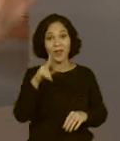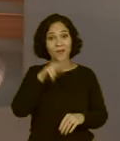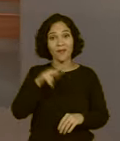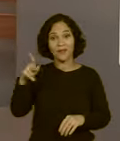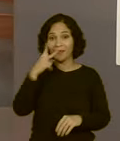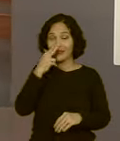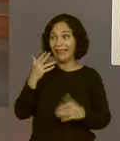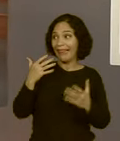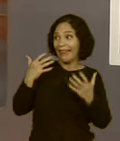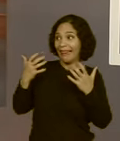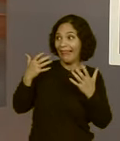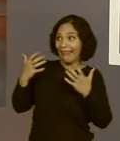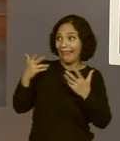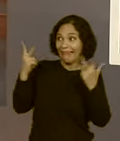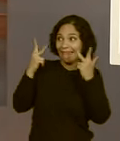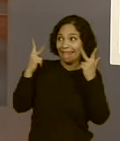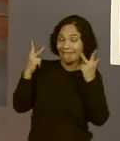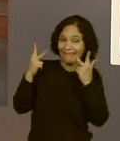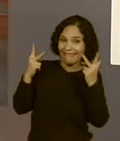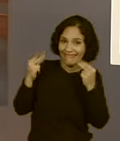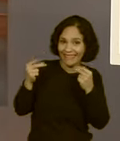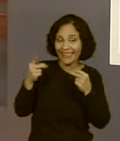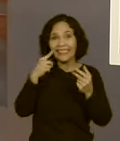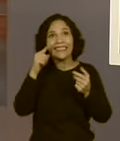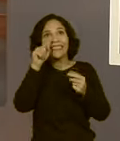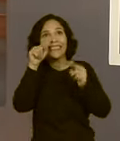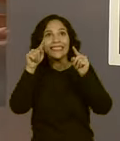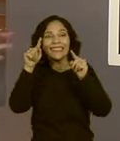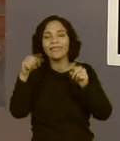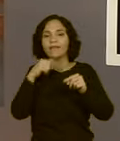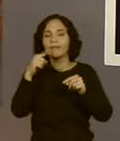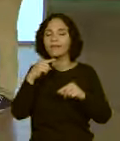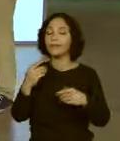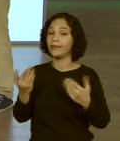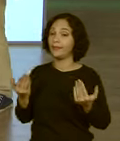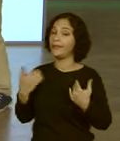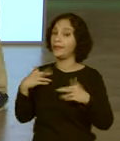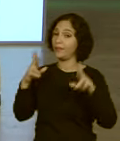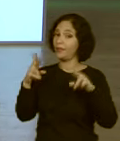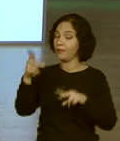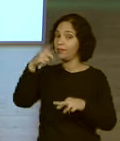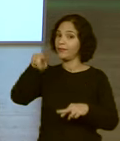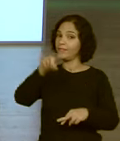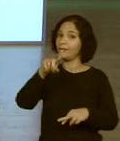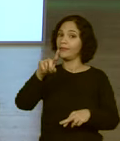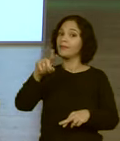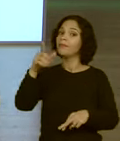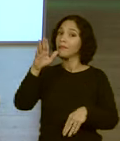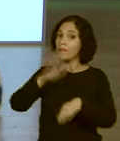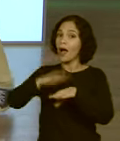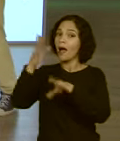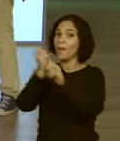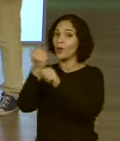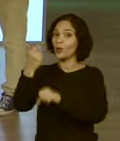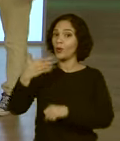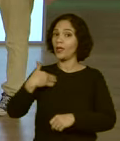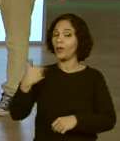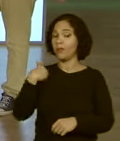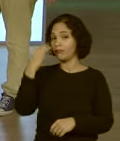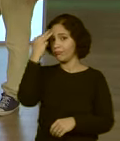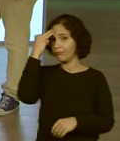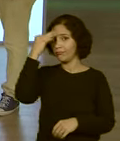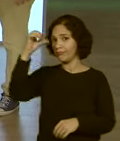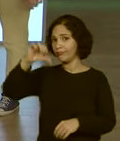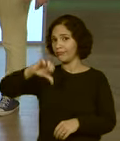professor na saia justa, né? O professor ficou aqui. É, eu espero que vocês consigam mais pontos que eu aqui, porque minha